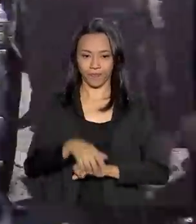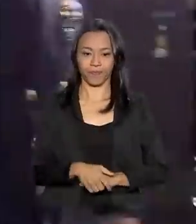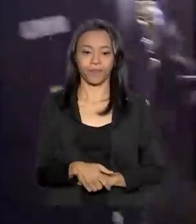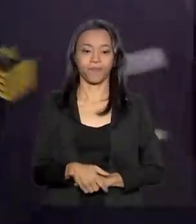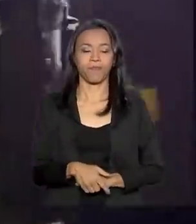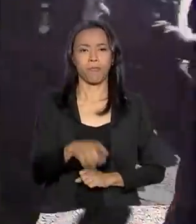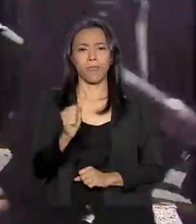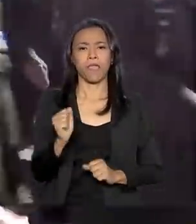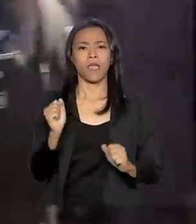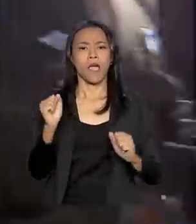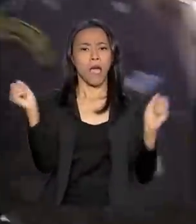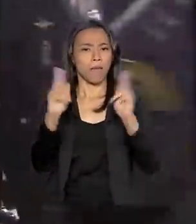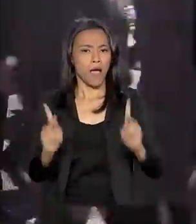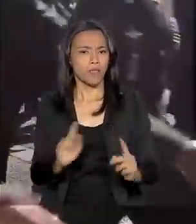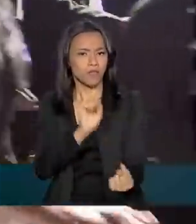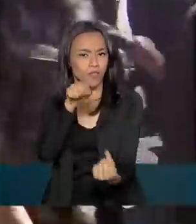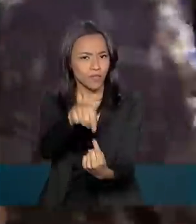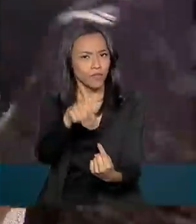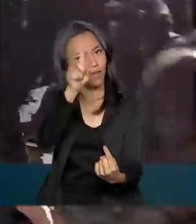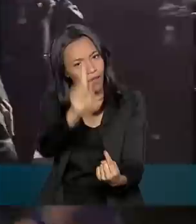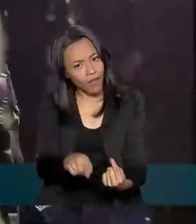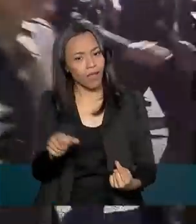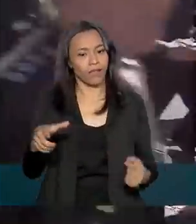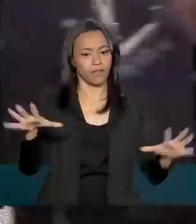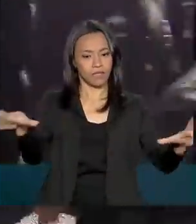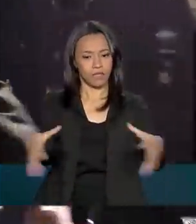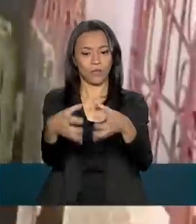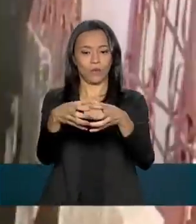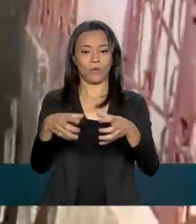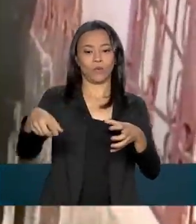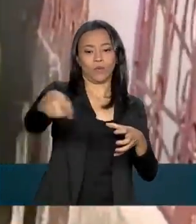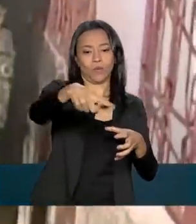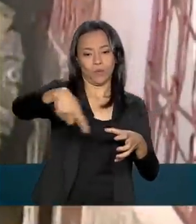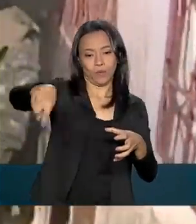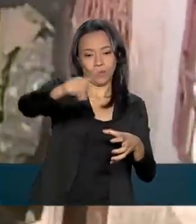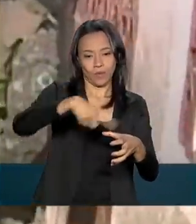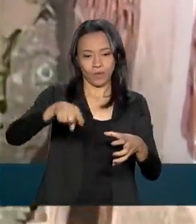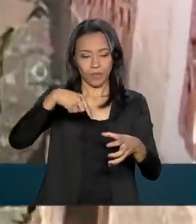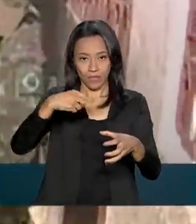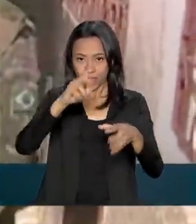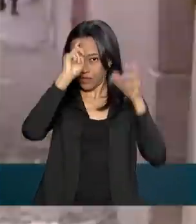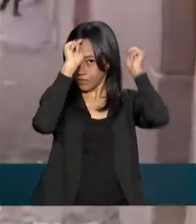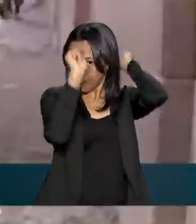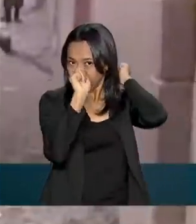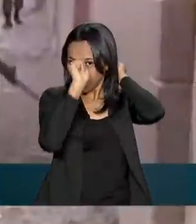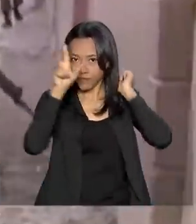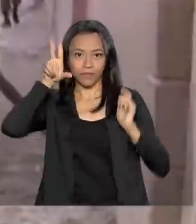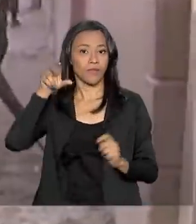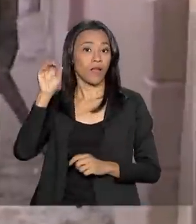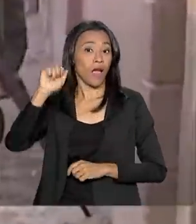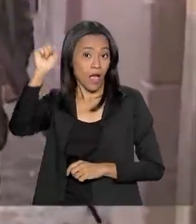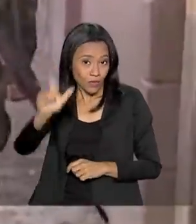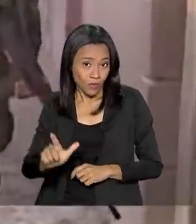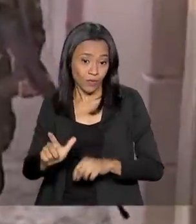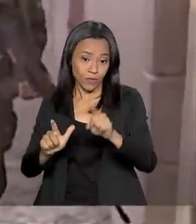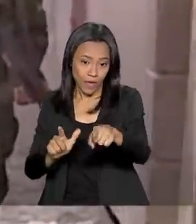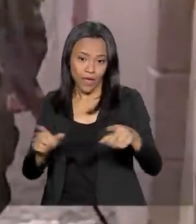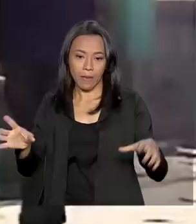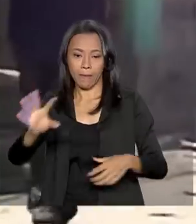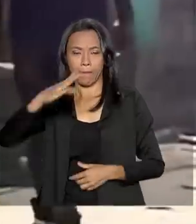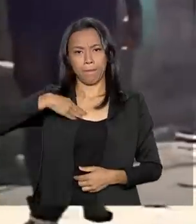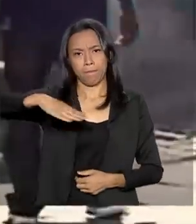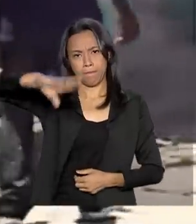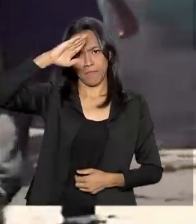Manter a paz. Essa é a função dos peacekeepers, os boinas azuis. O grupo, formado por militares,